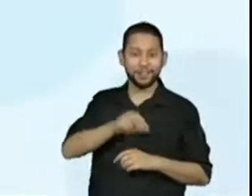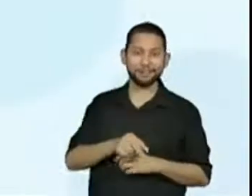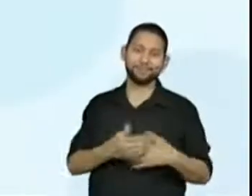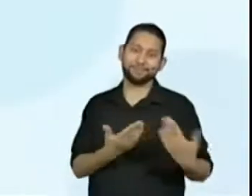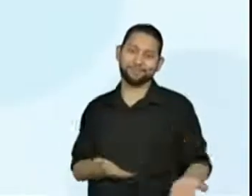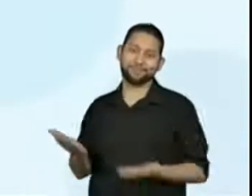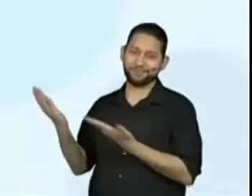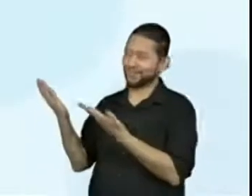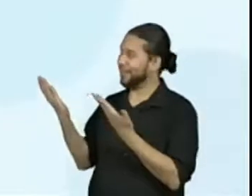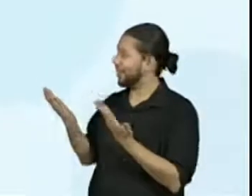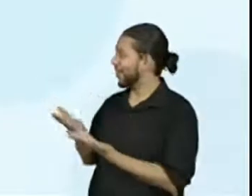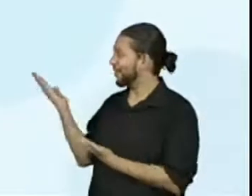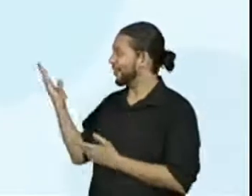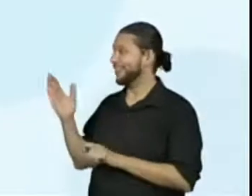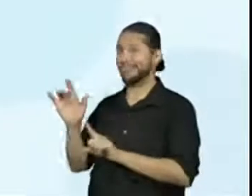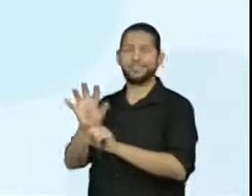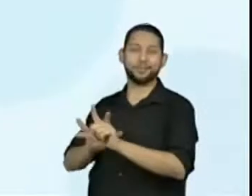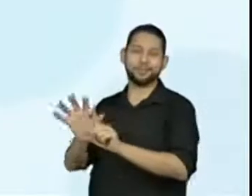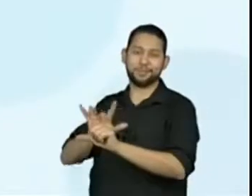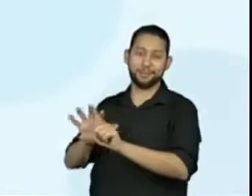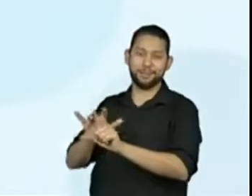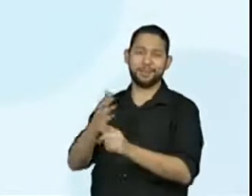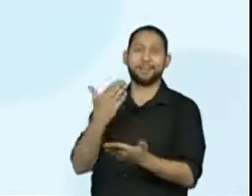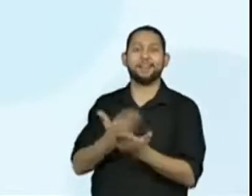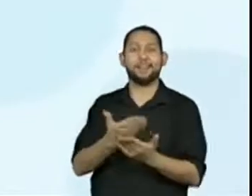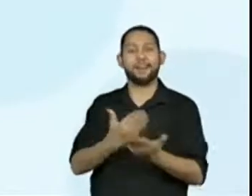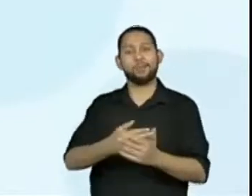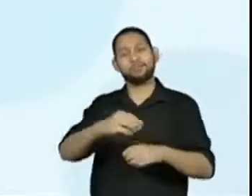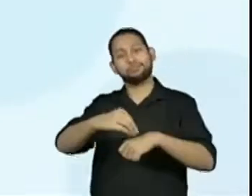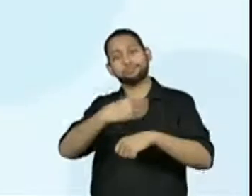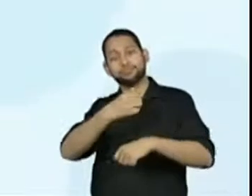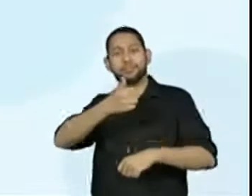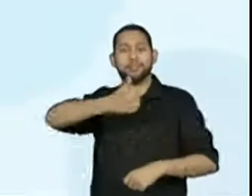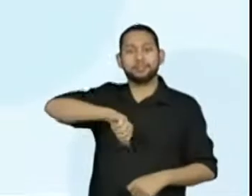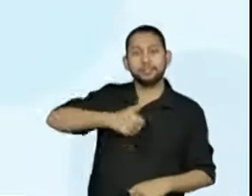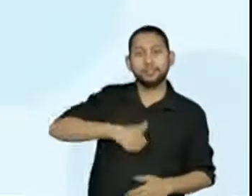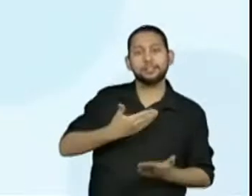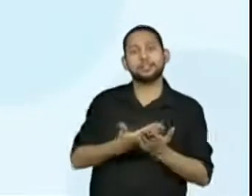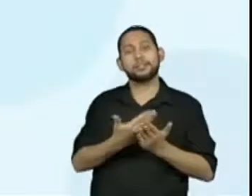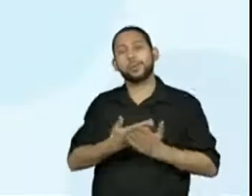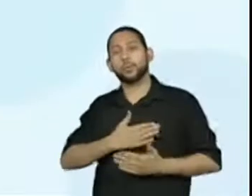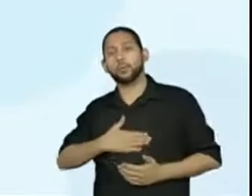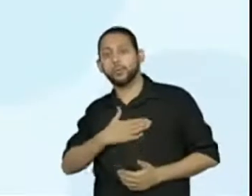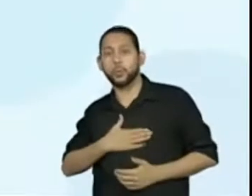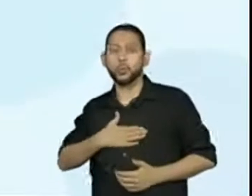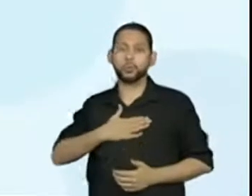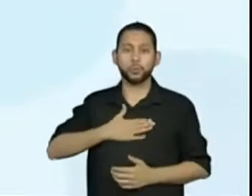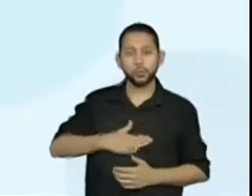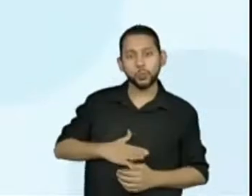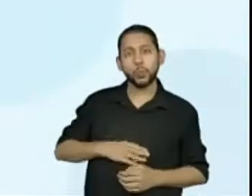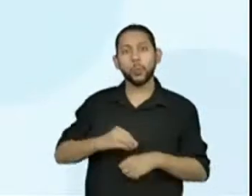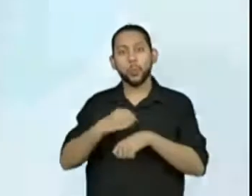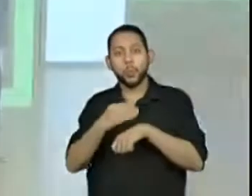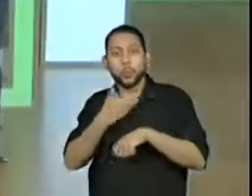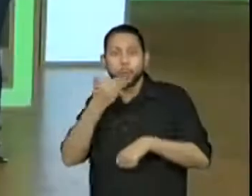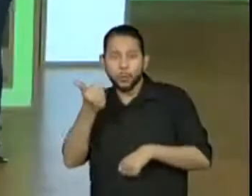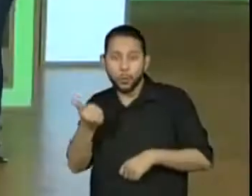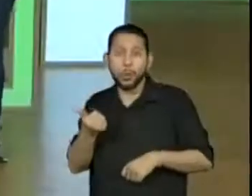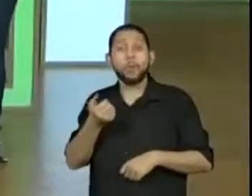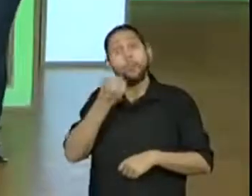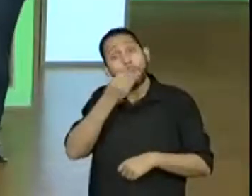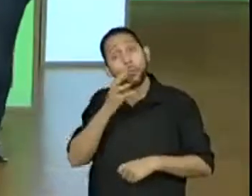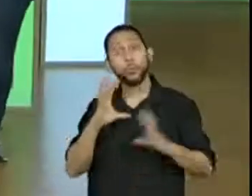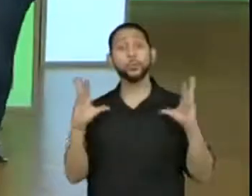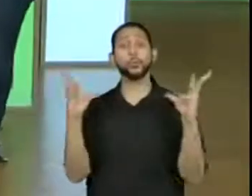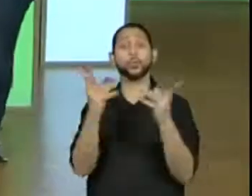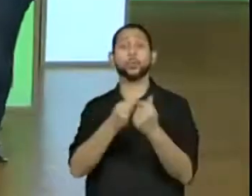formulário de avaliação dessa aula maravilhosa, que contamos com a participação de todos os estudantes, dos professores e